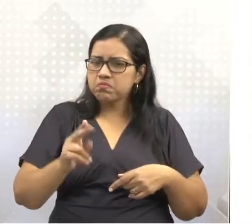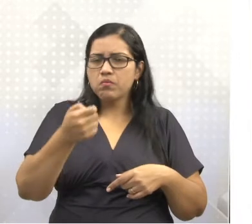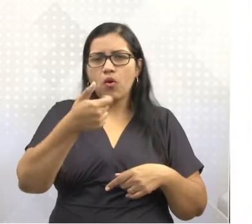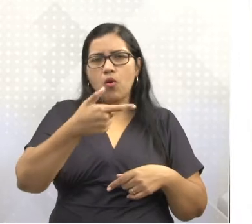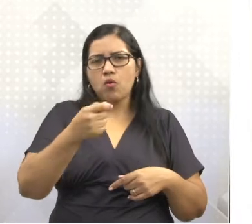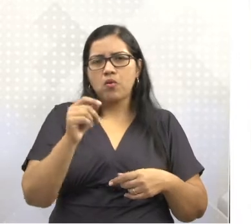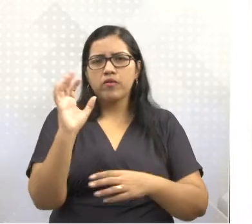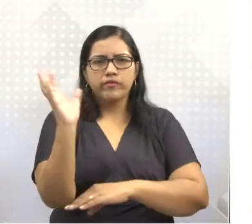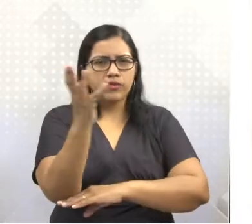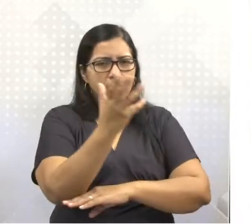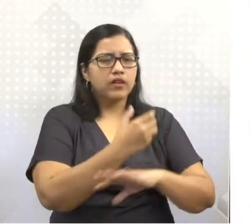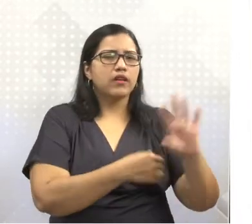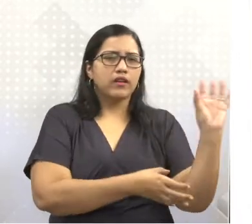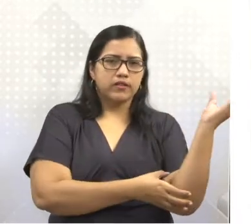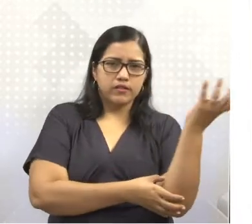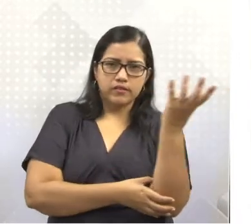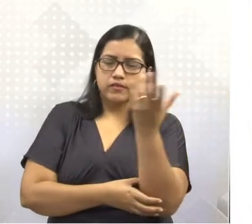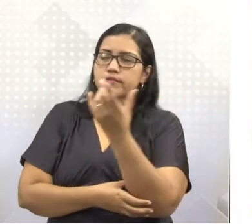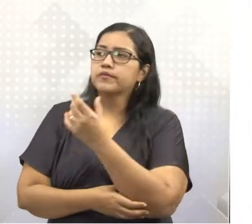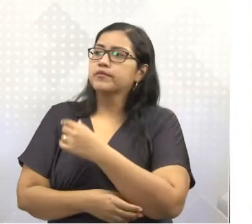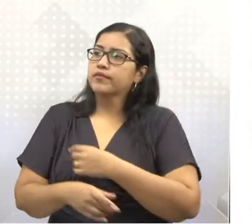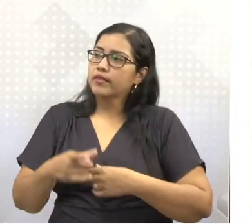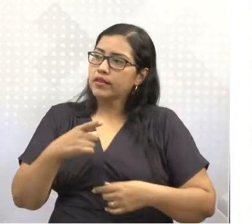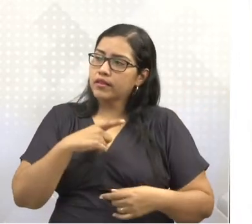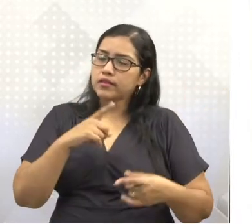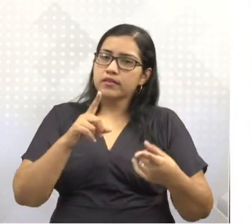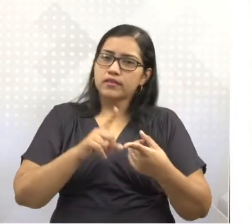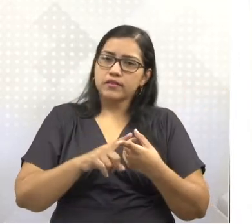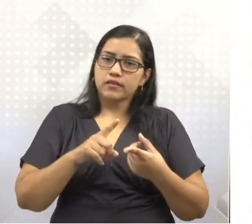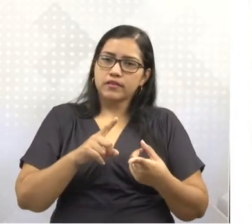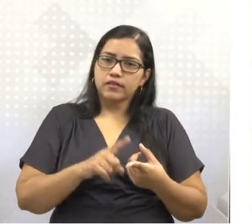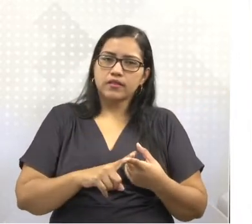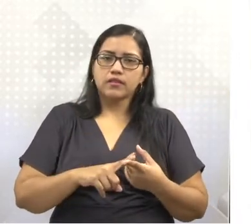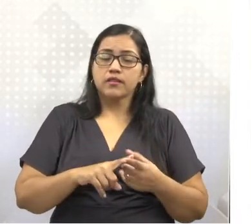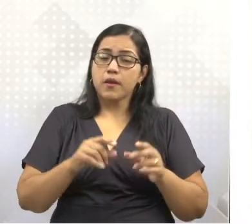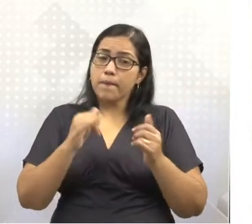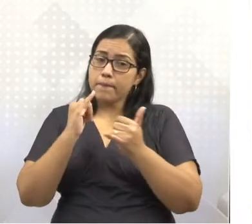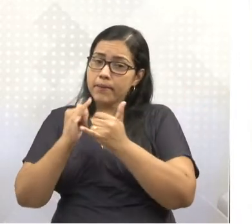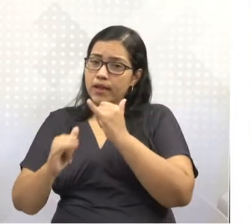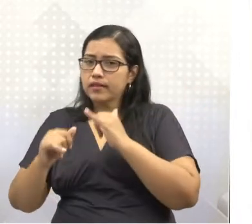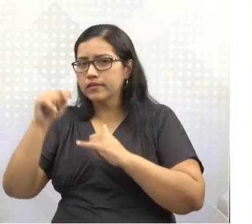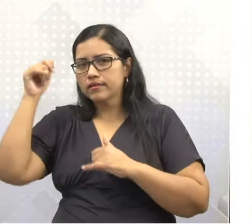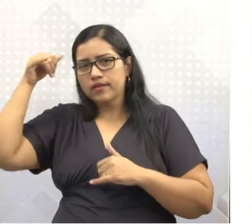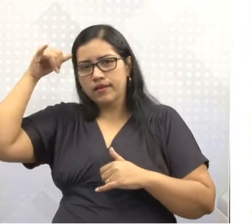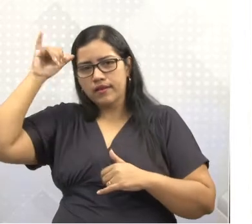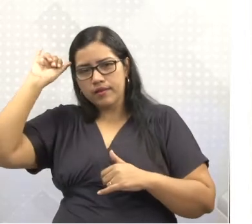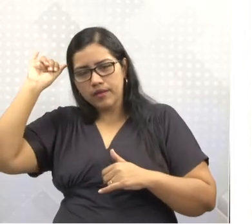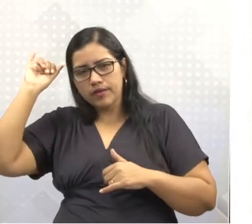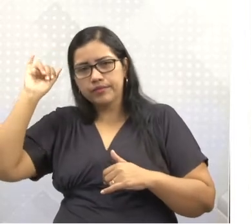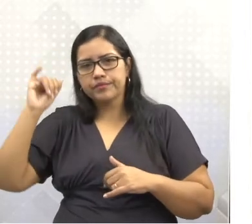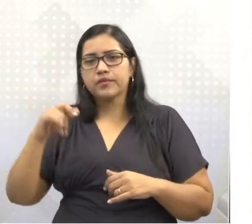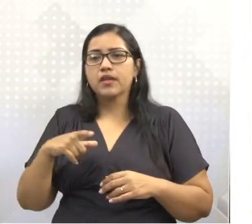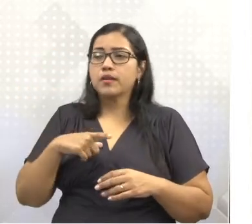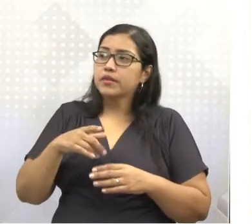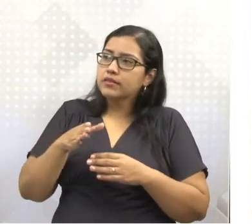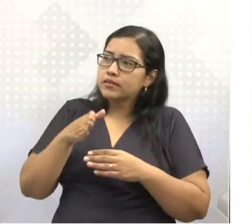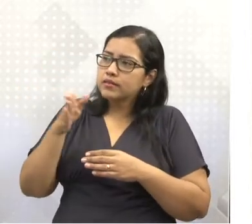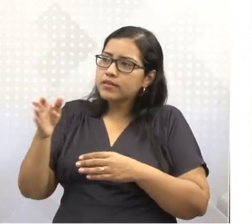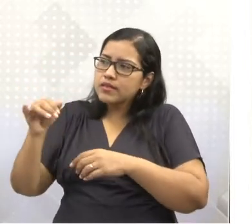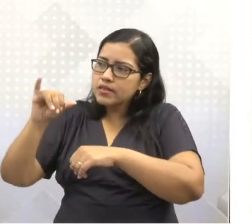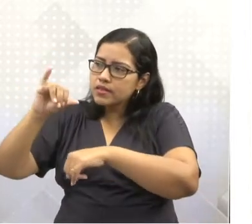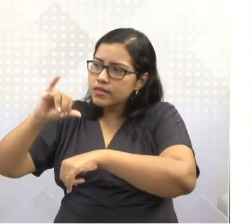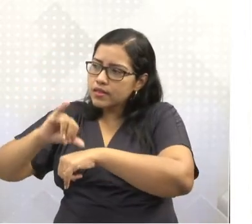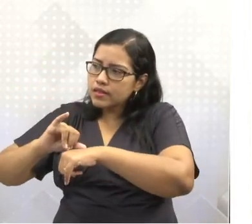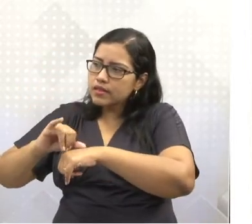florestas e a criação extensiva de animais. Já quando adentramos mais ao centro,